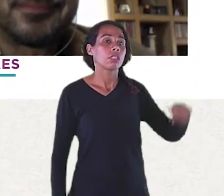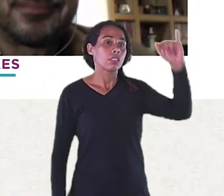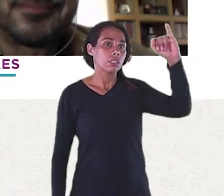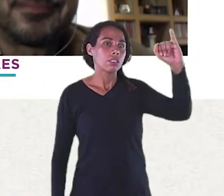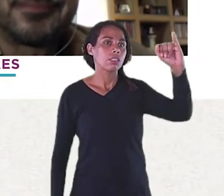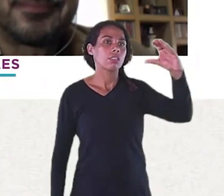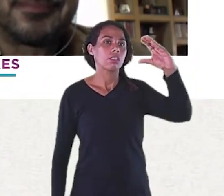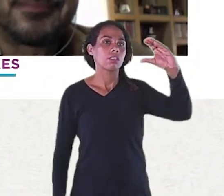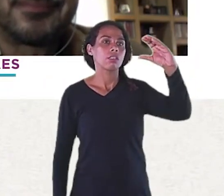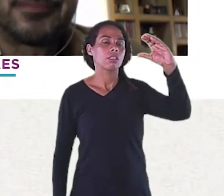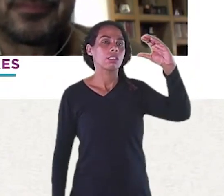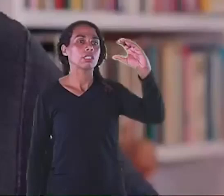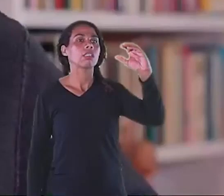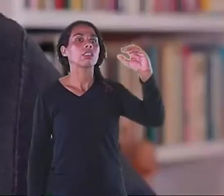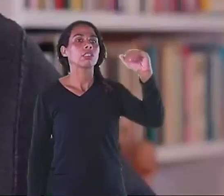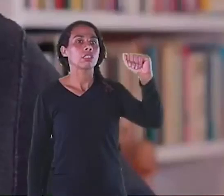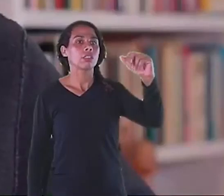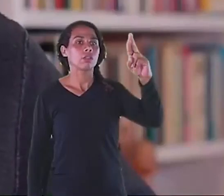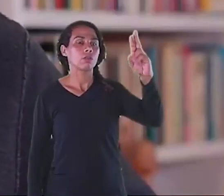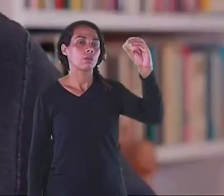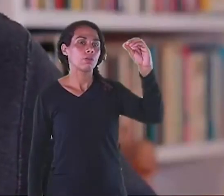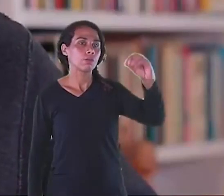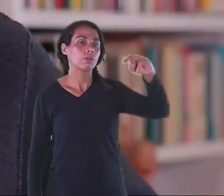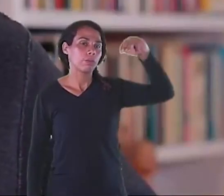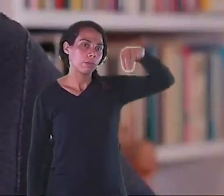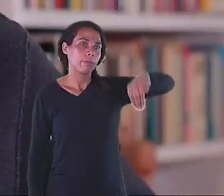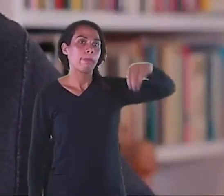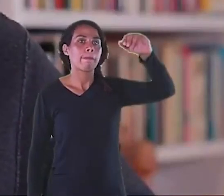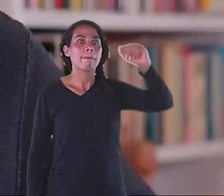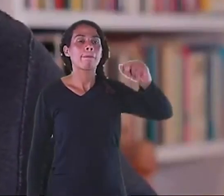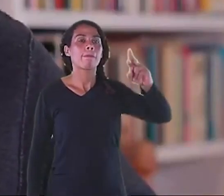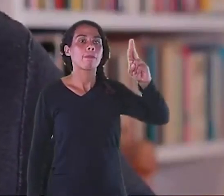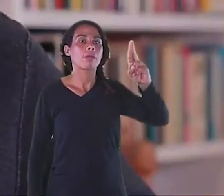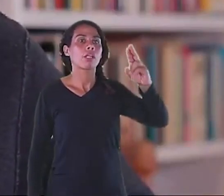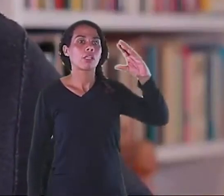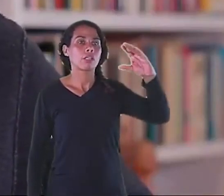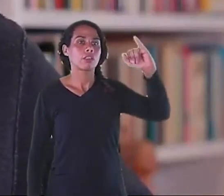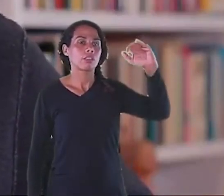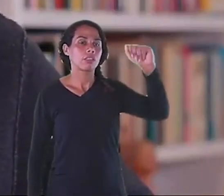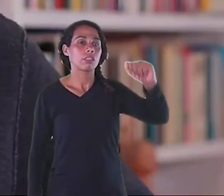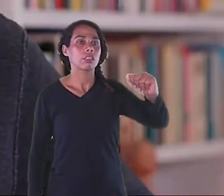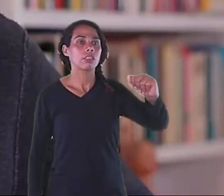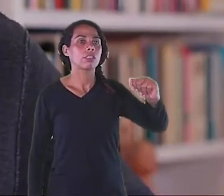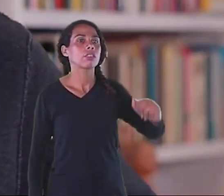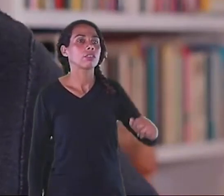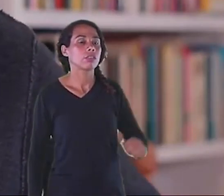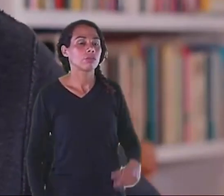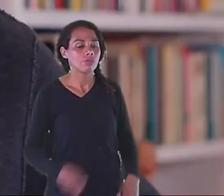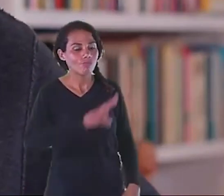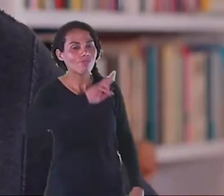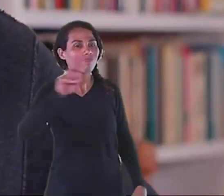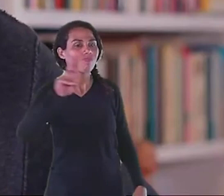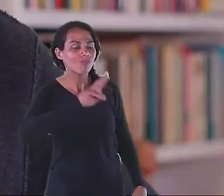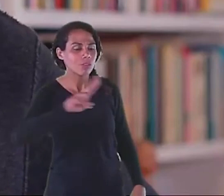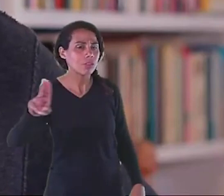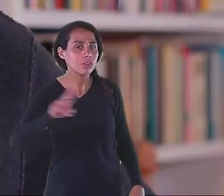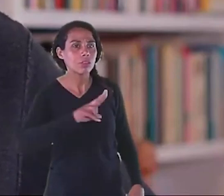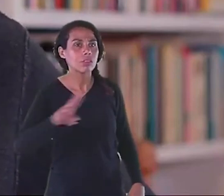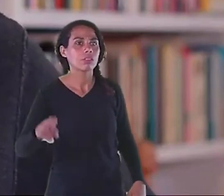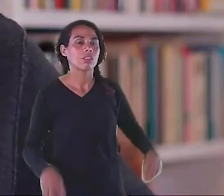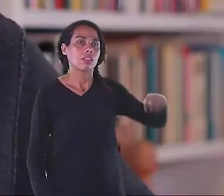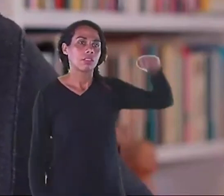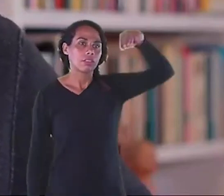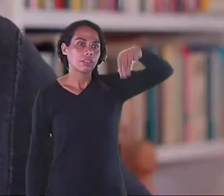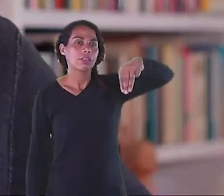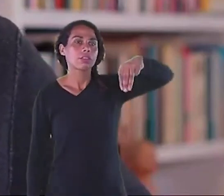Francisco Querida Márcia Roberta Lopes Carolina Rodrigues Glaustinei Rodrigues Nair Nunes